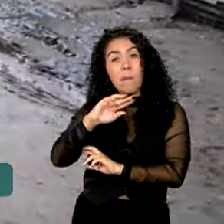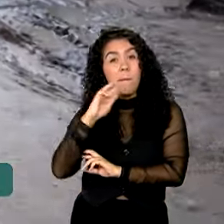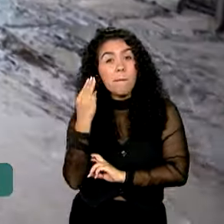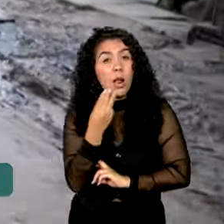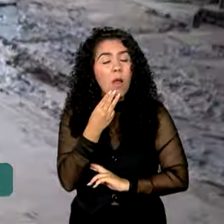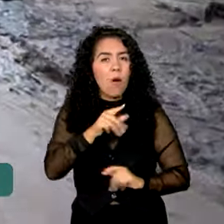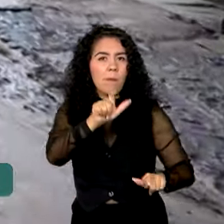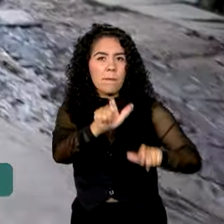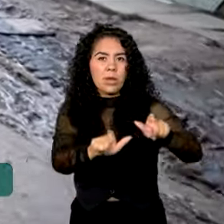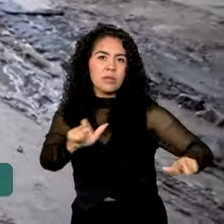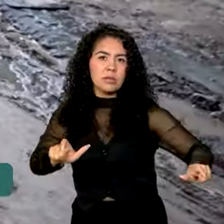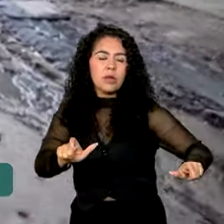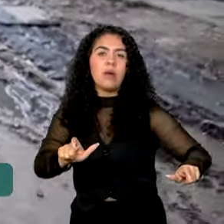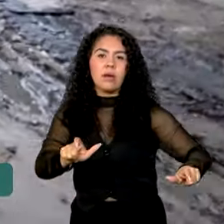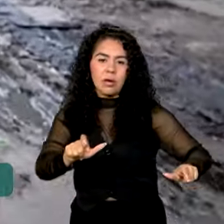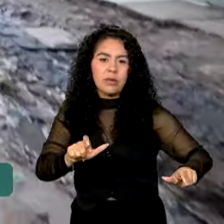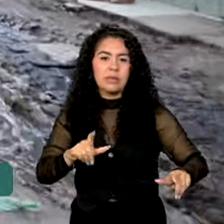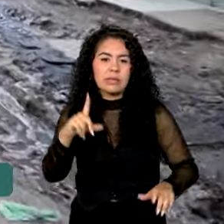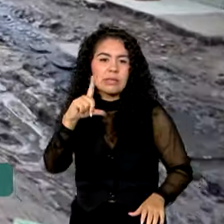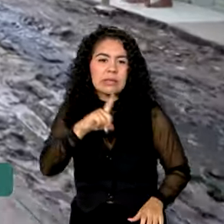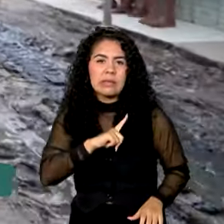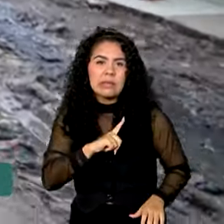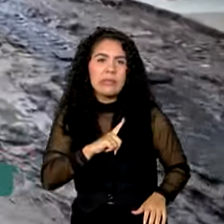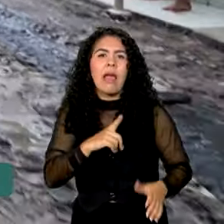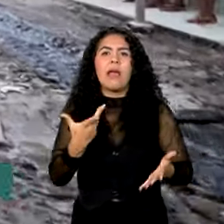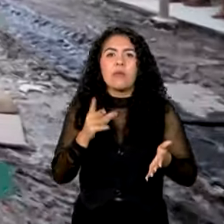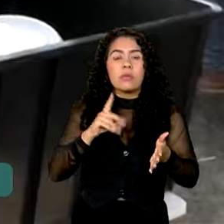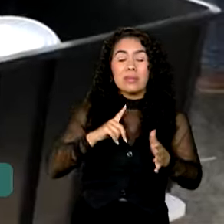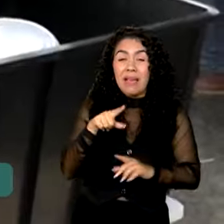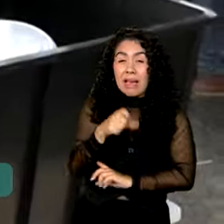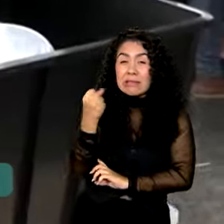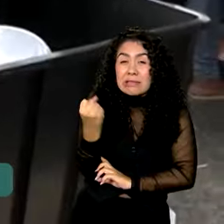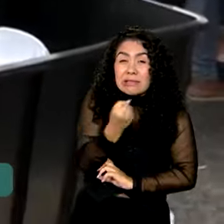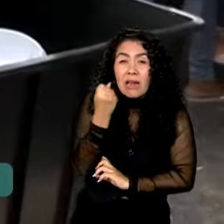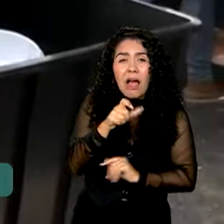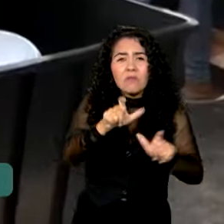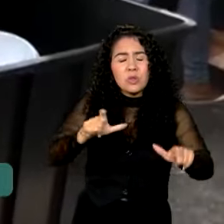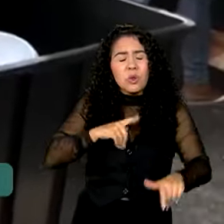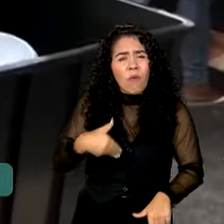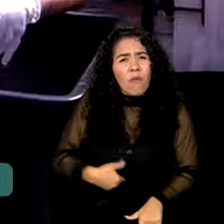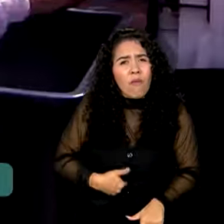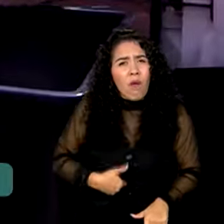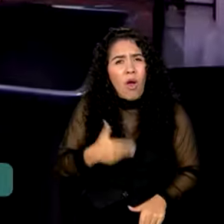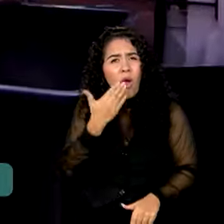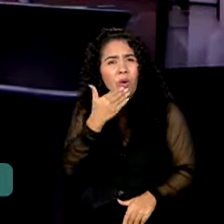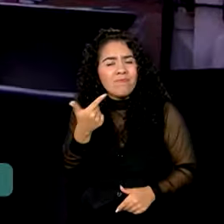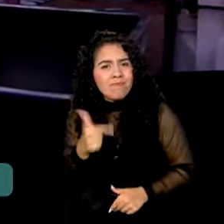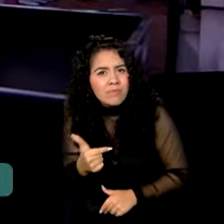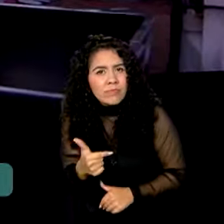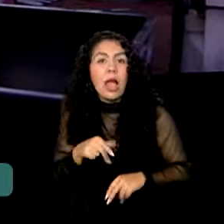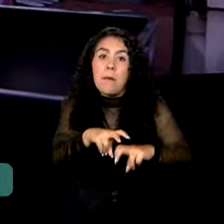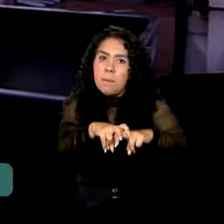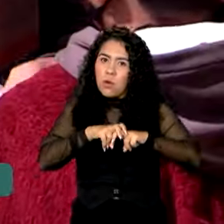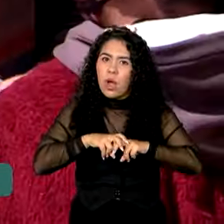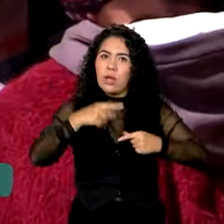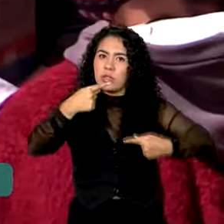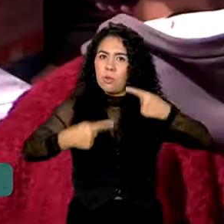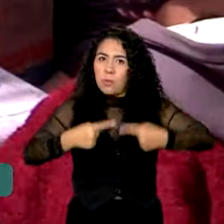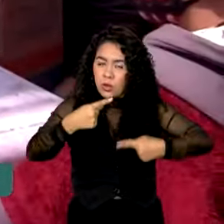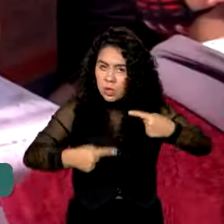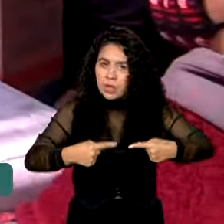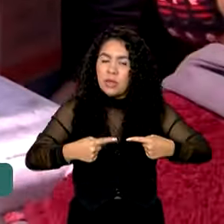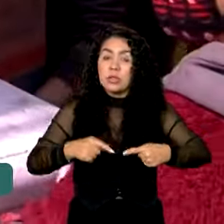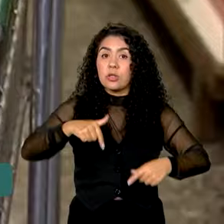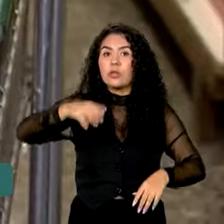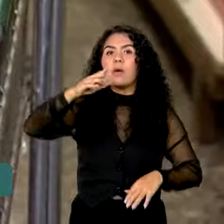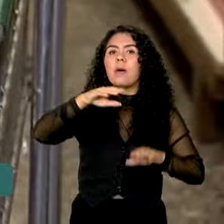pessoas em insegurança alimentar e nutricional grave. E por meio da política de abastecimento do Brasil